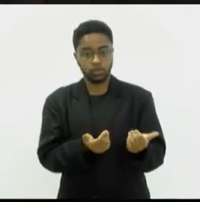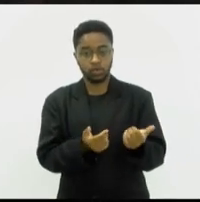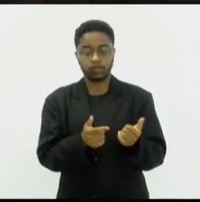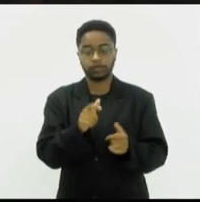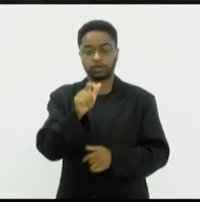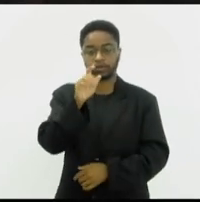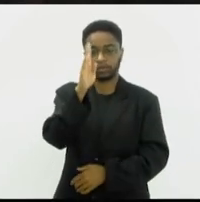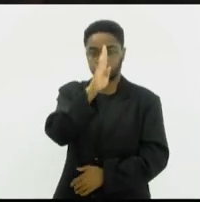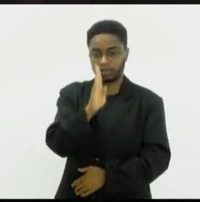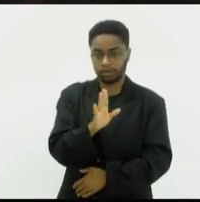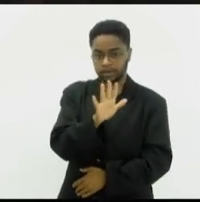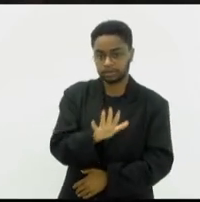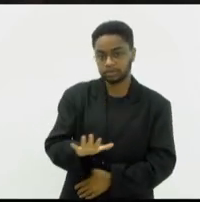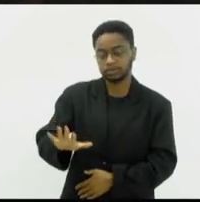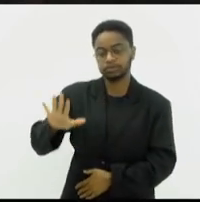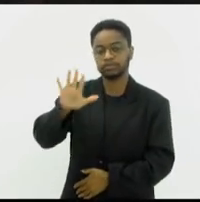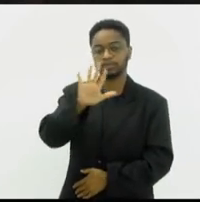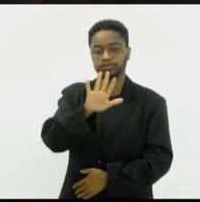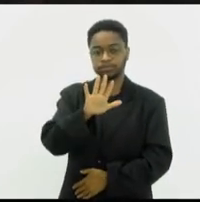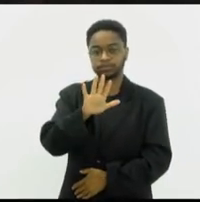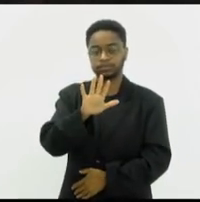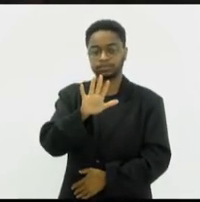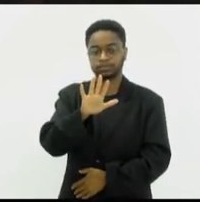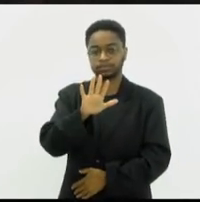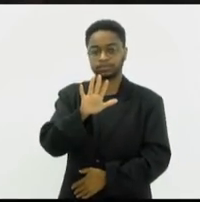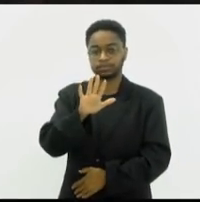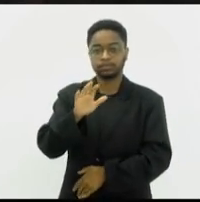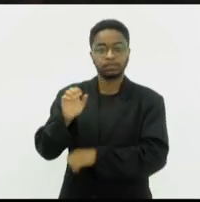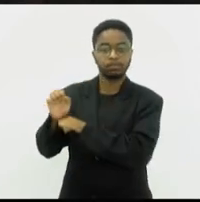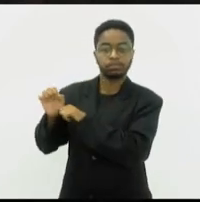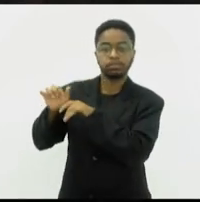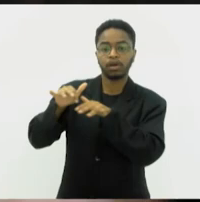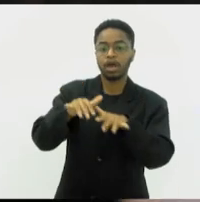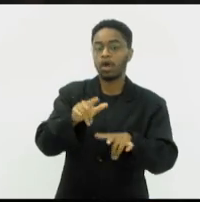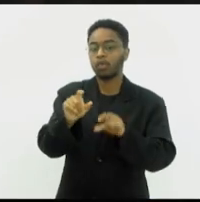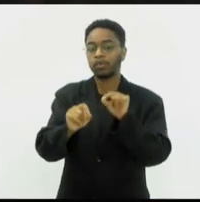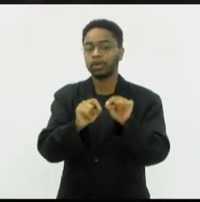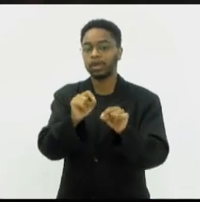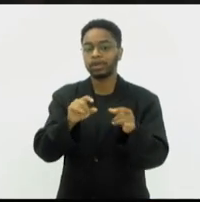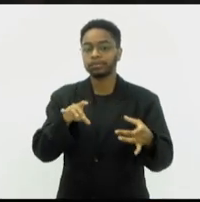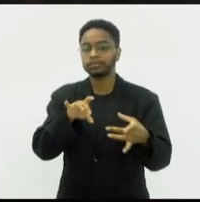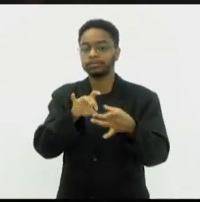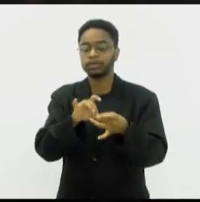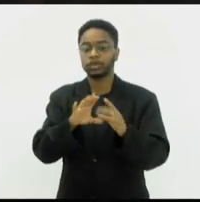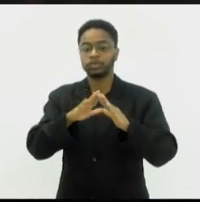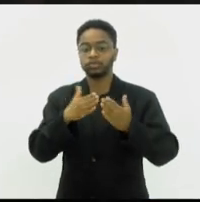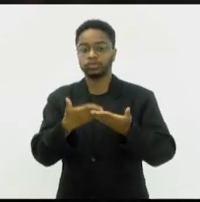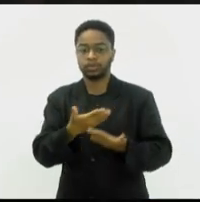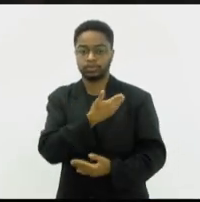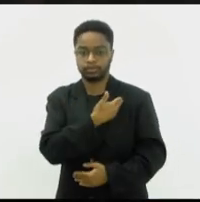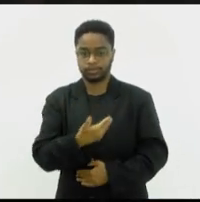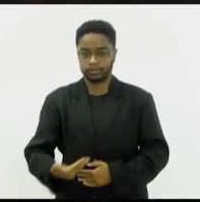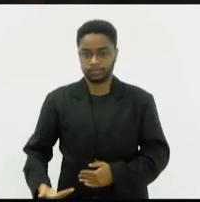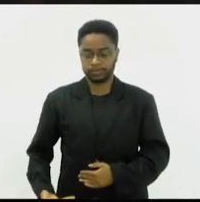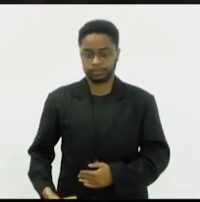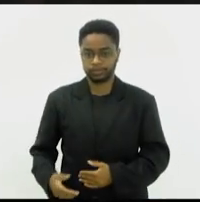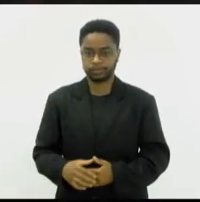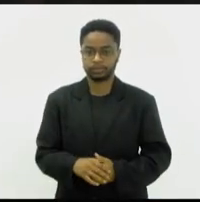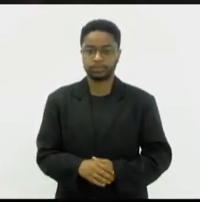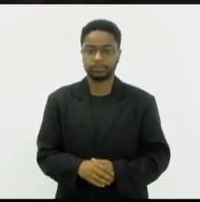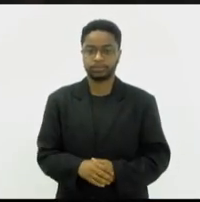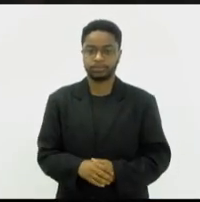vêm das escolas públicas e são